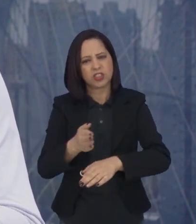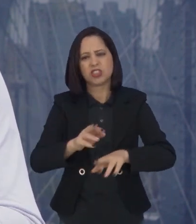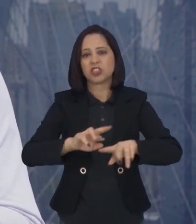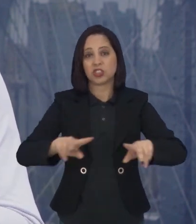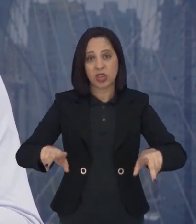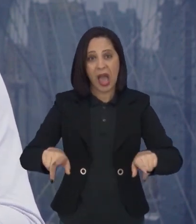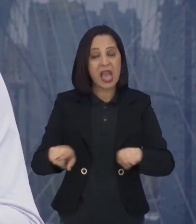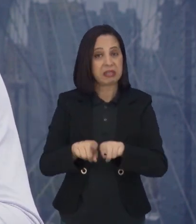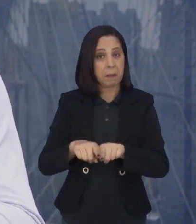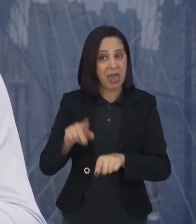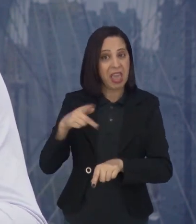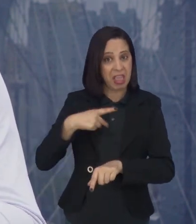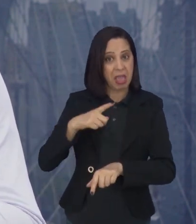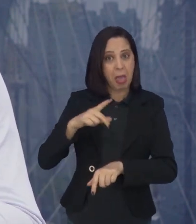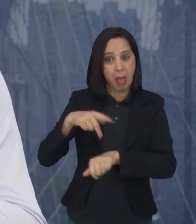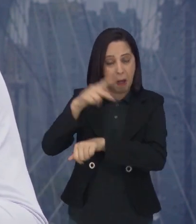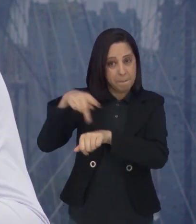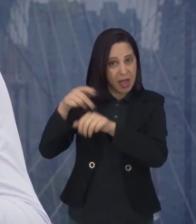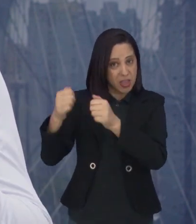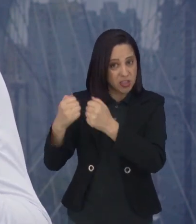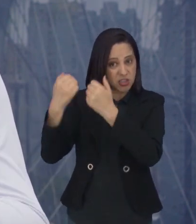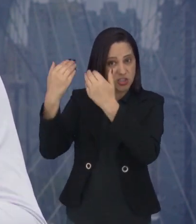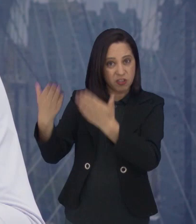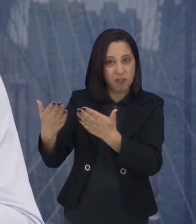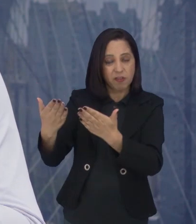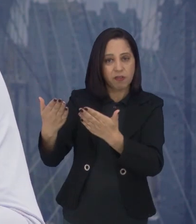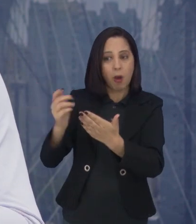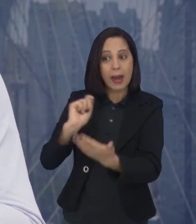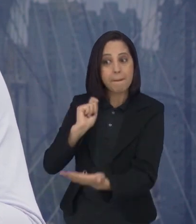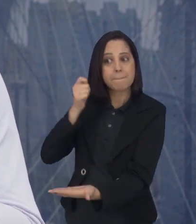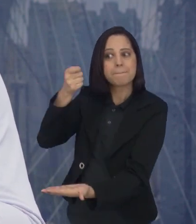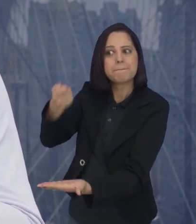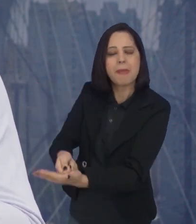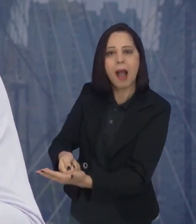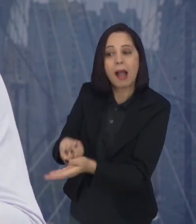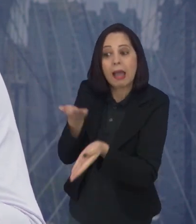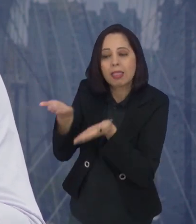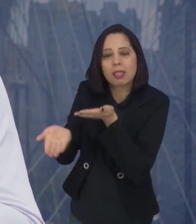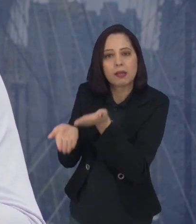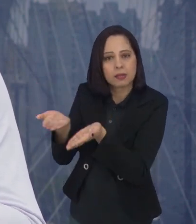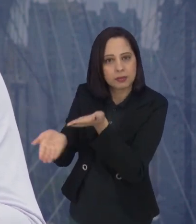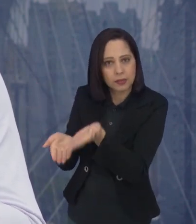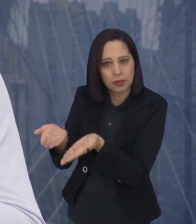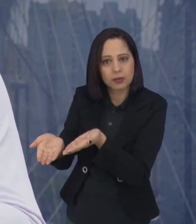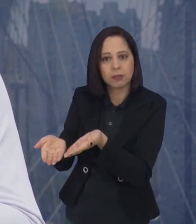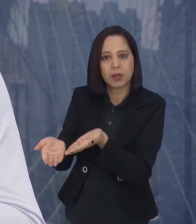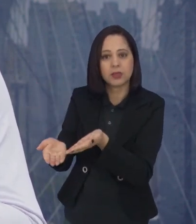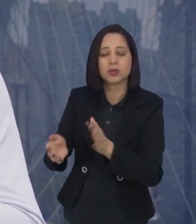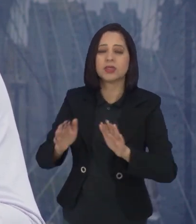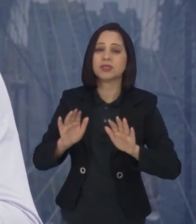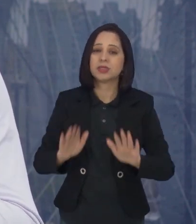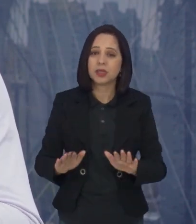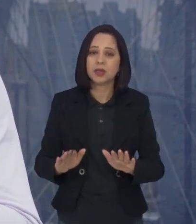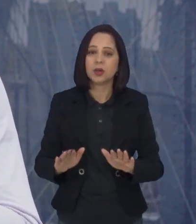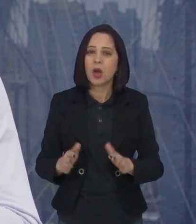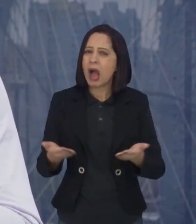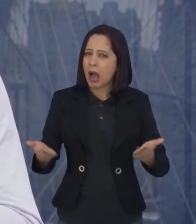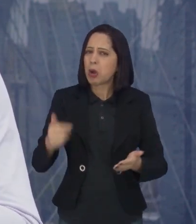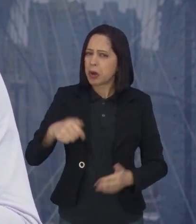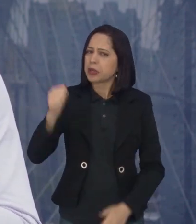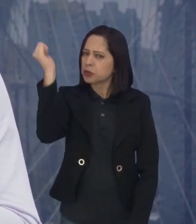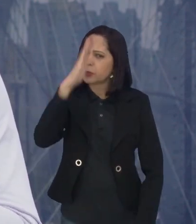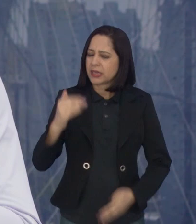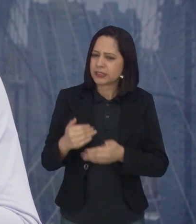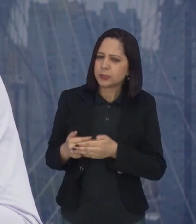bancam o tratamento das mães com crianças autistas e outras patologias. Então, eu acho que esse pontapé inicial,